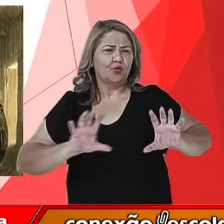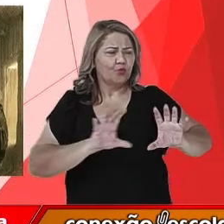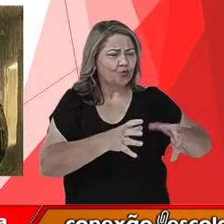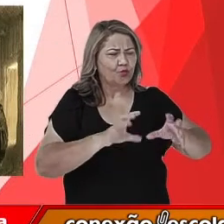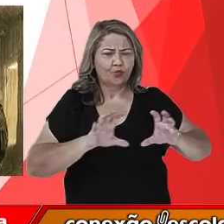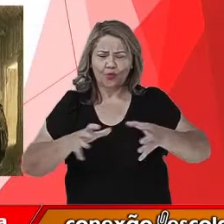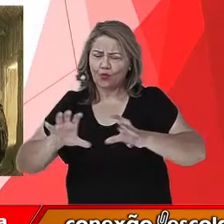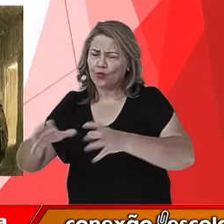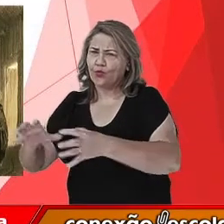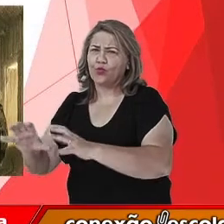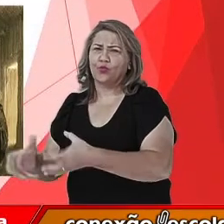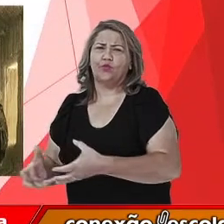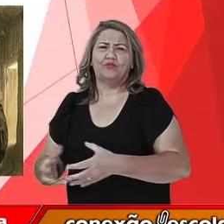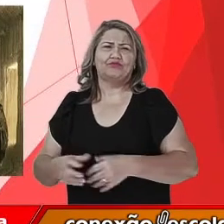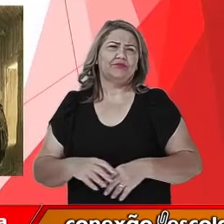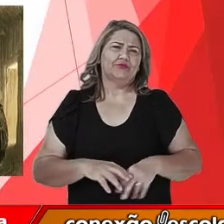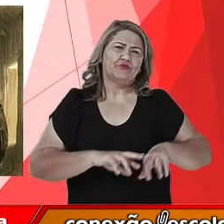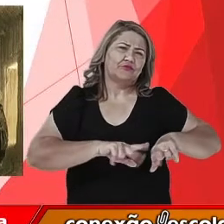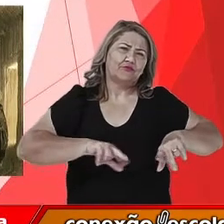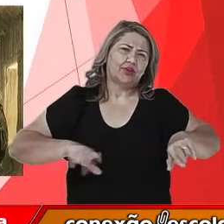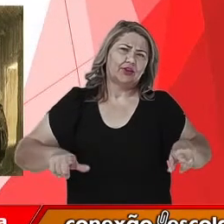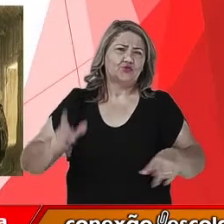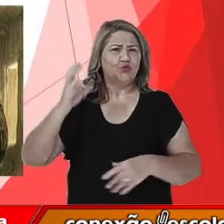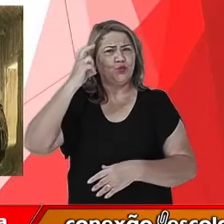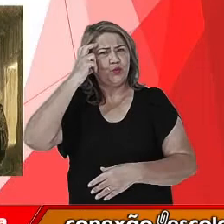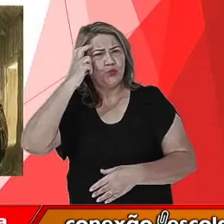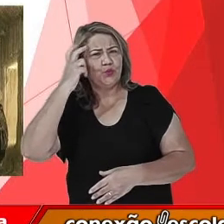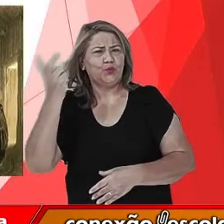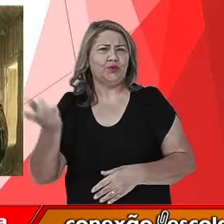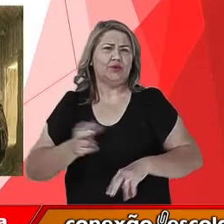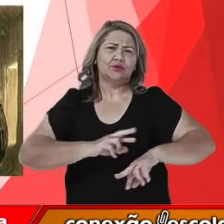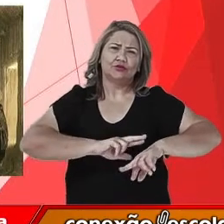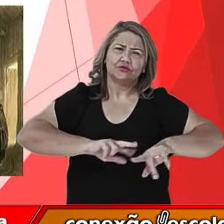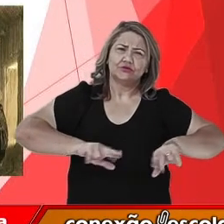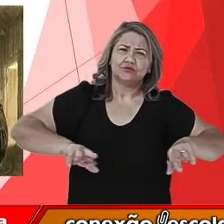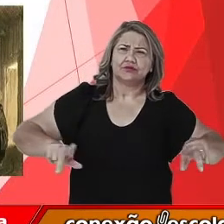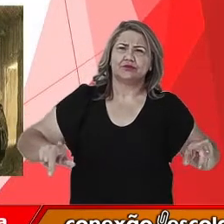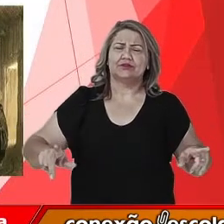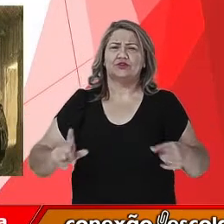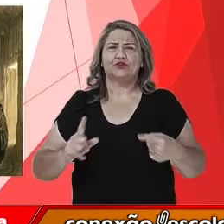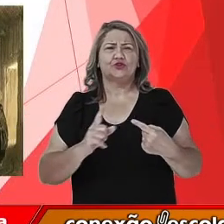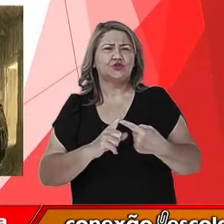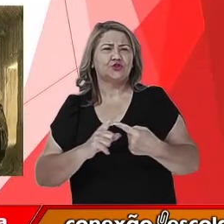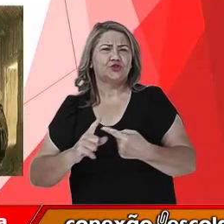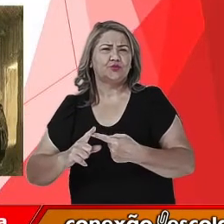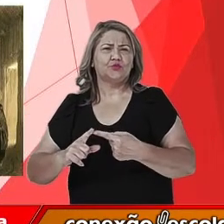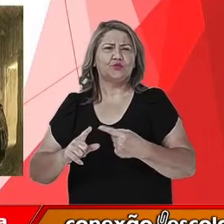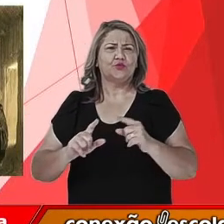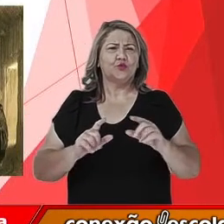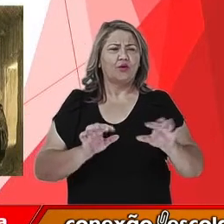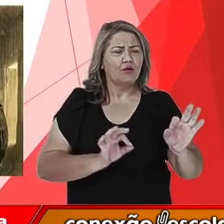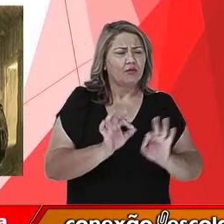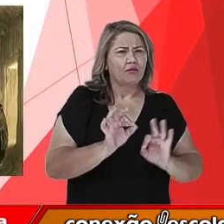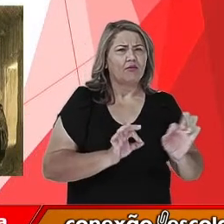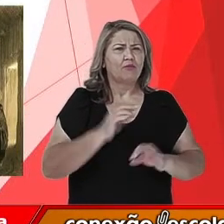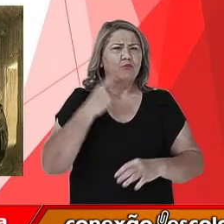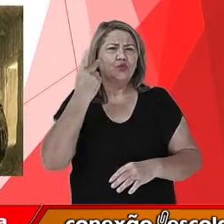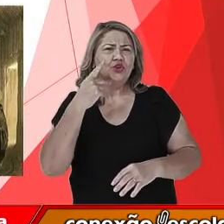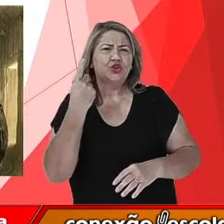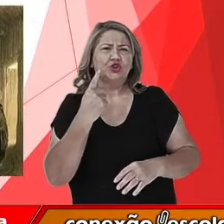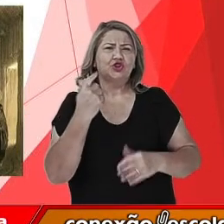povos, sejam diferenças culturais, diferenças de organização política,